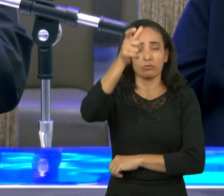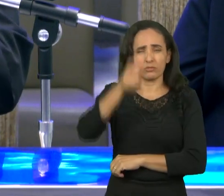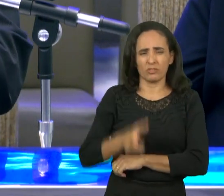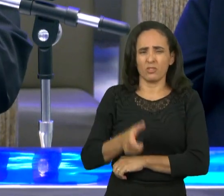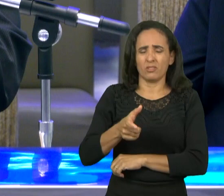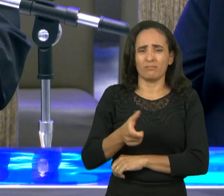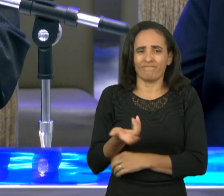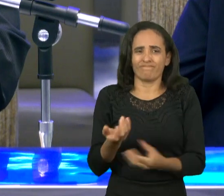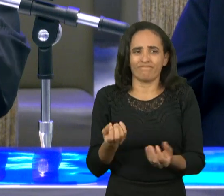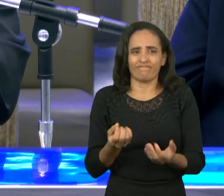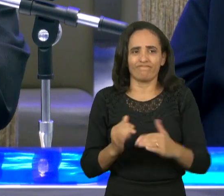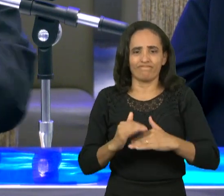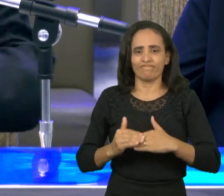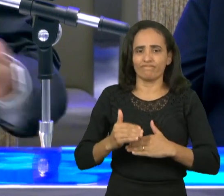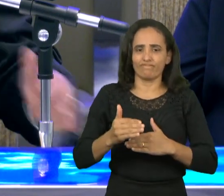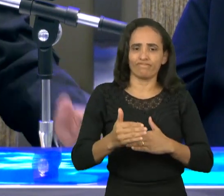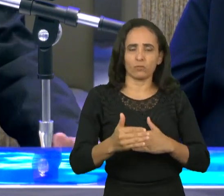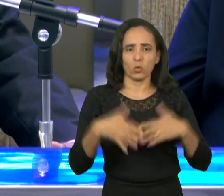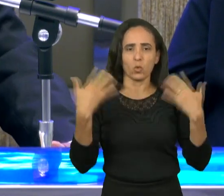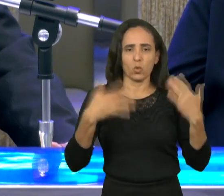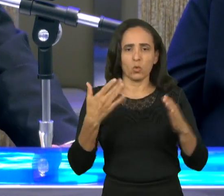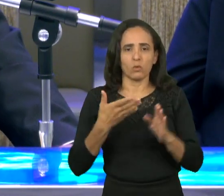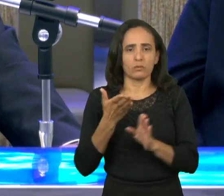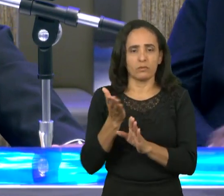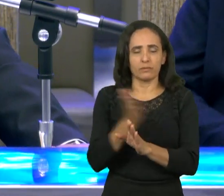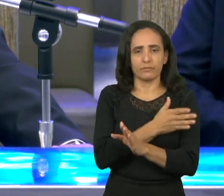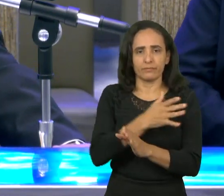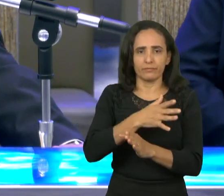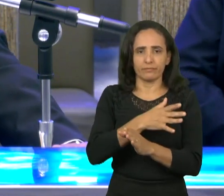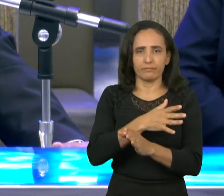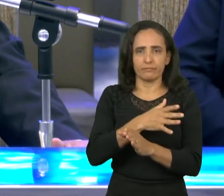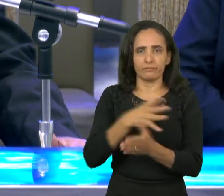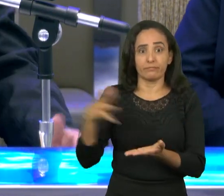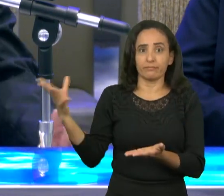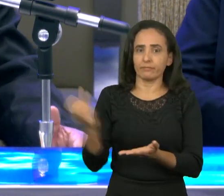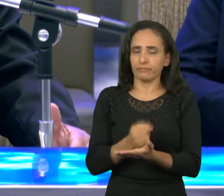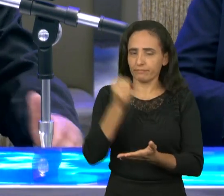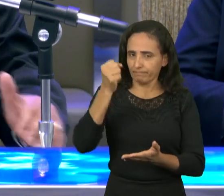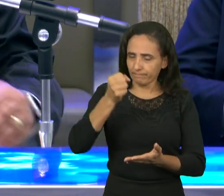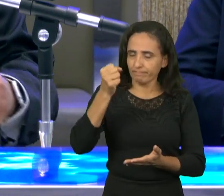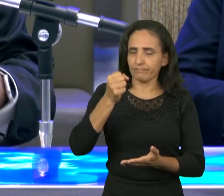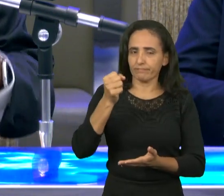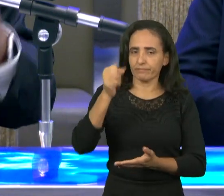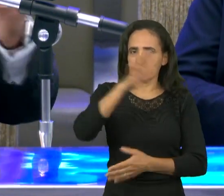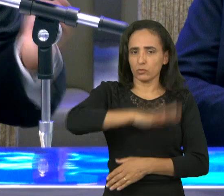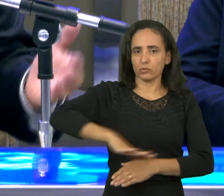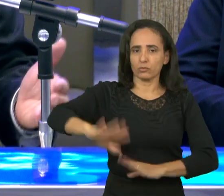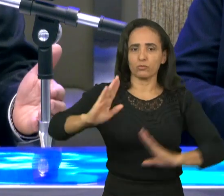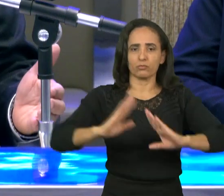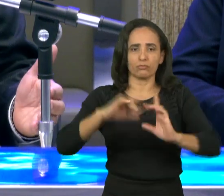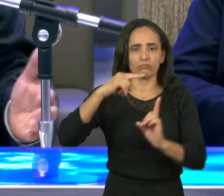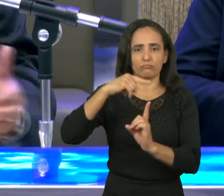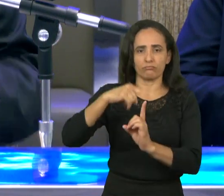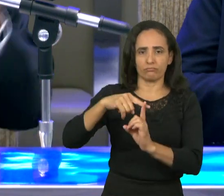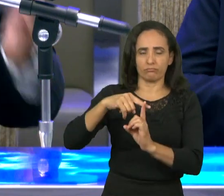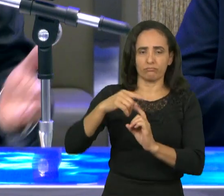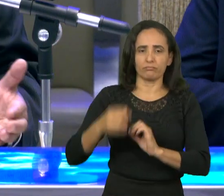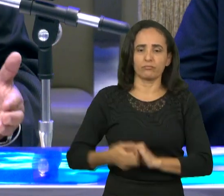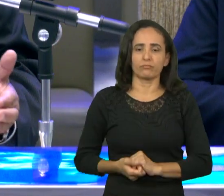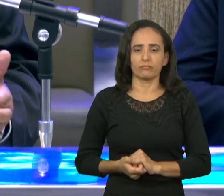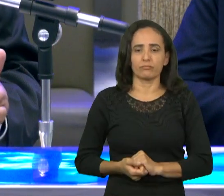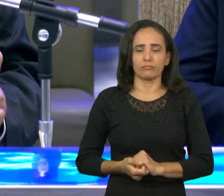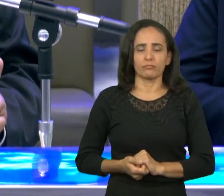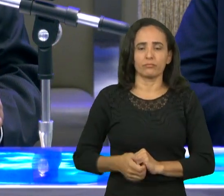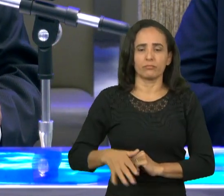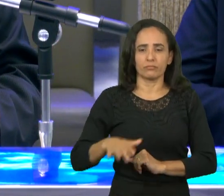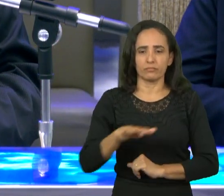precederão ao arrebatamento da igreja, e que se assemelha muito bem com os homens